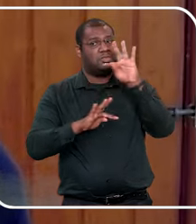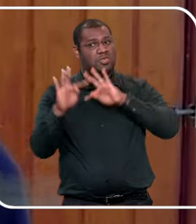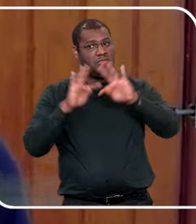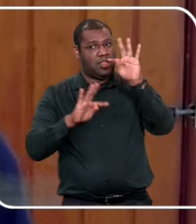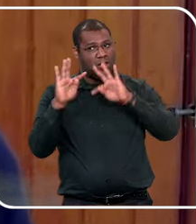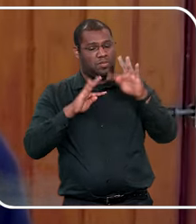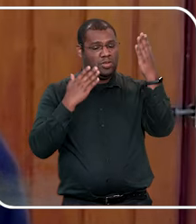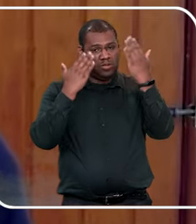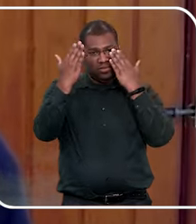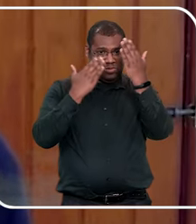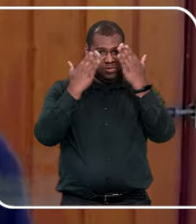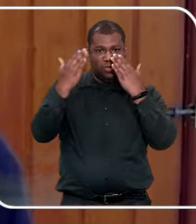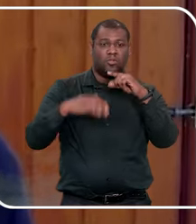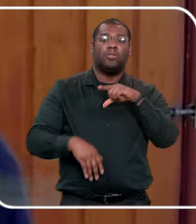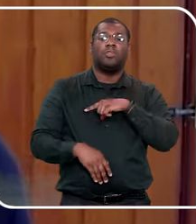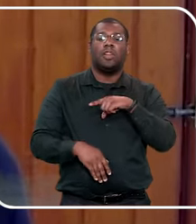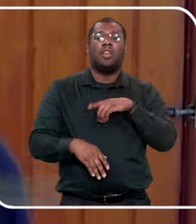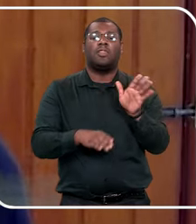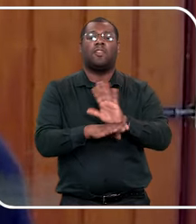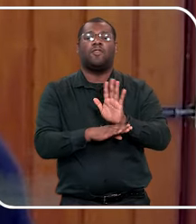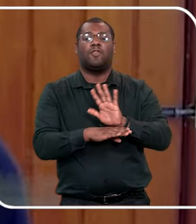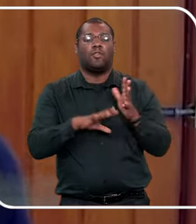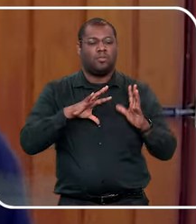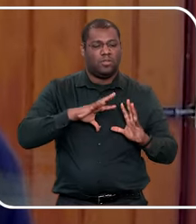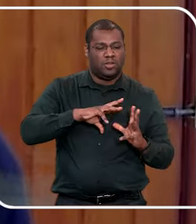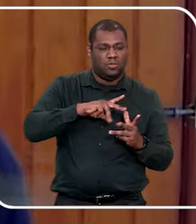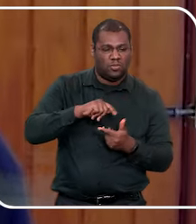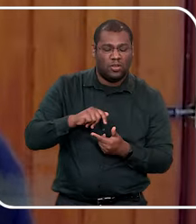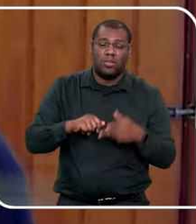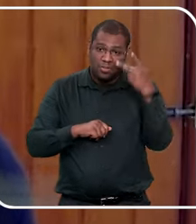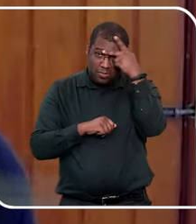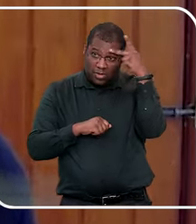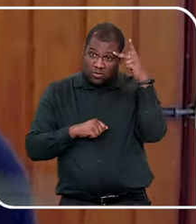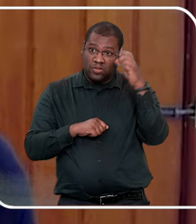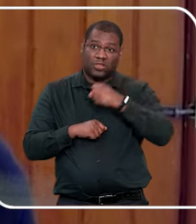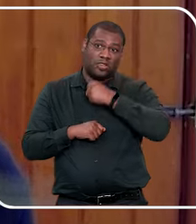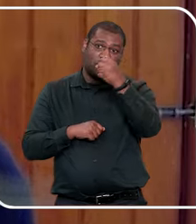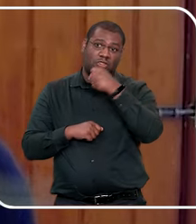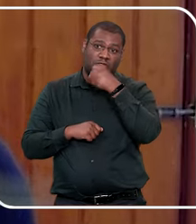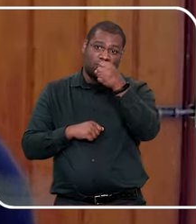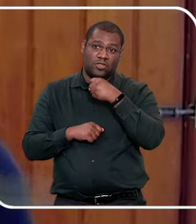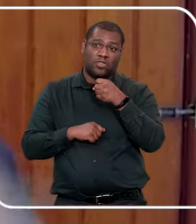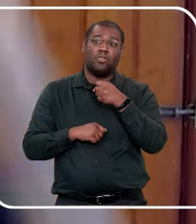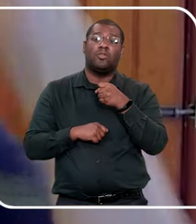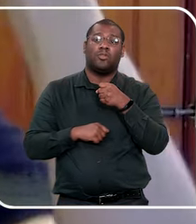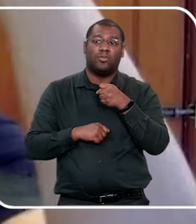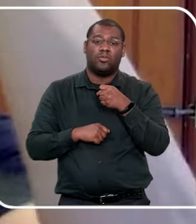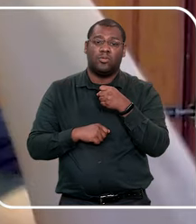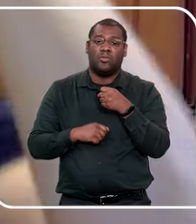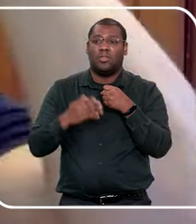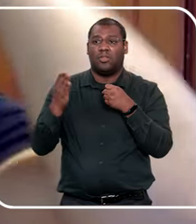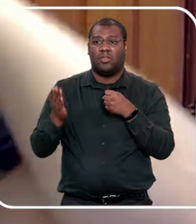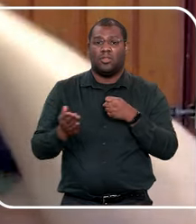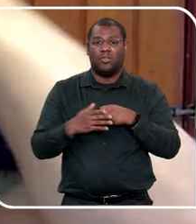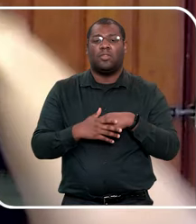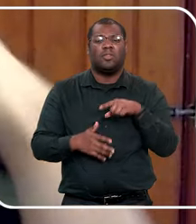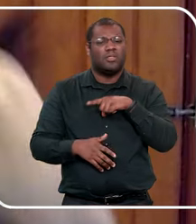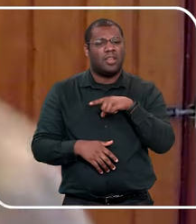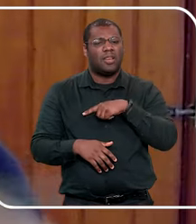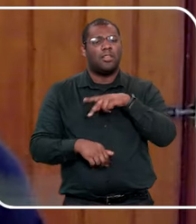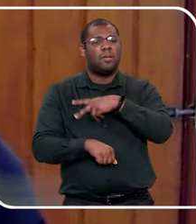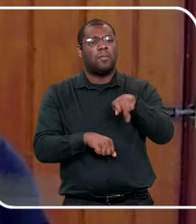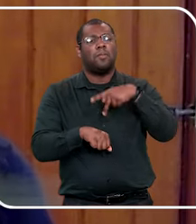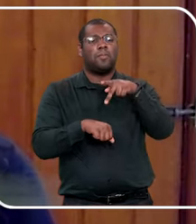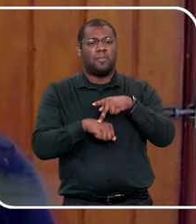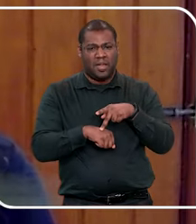internacional, de, é, pessoas entrevistando, pedófilos que procuraram tratamento, inclusive, tem um país, que eu não vou lembrar o